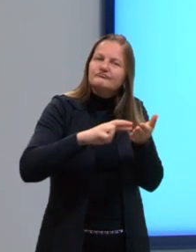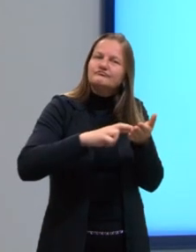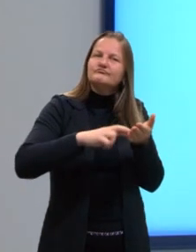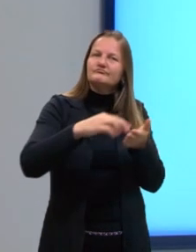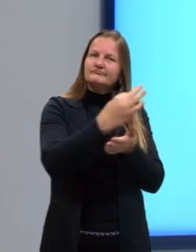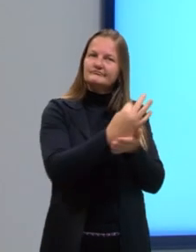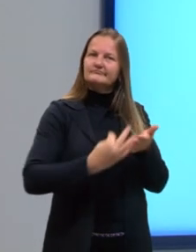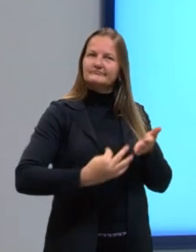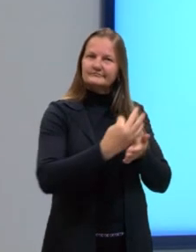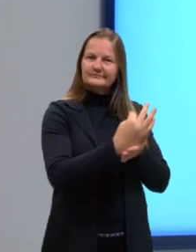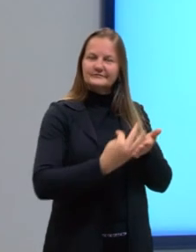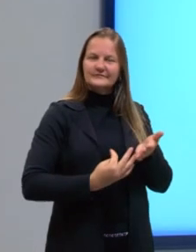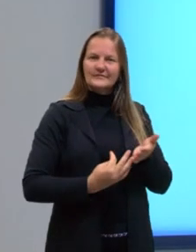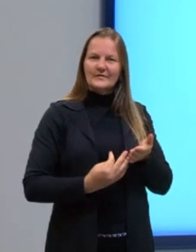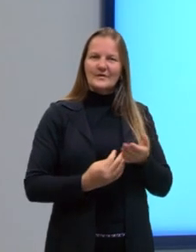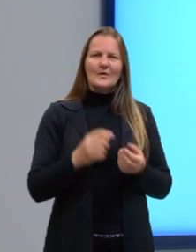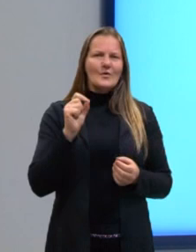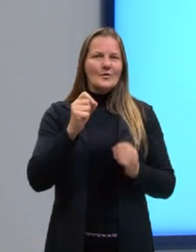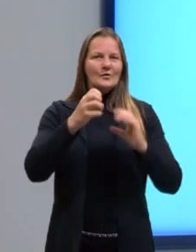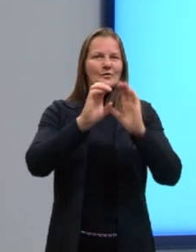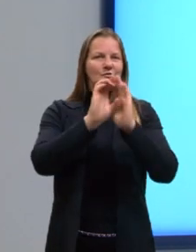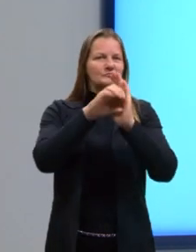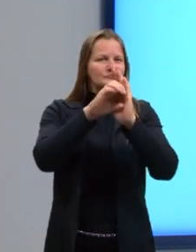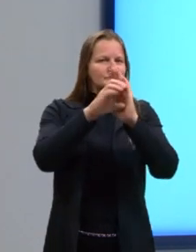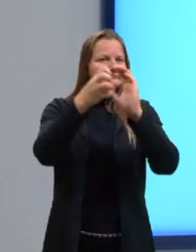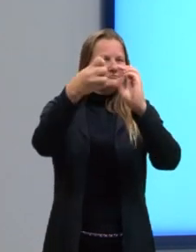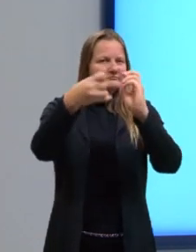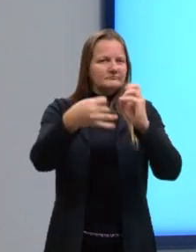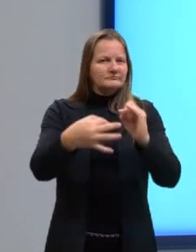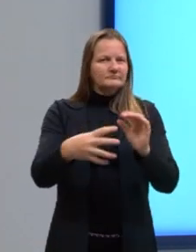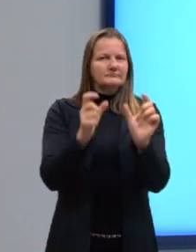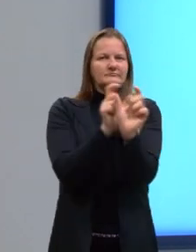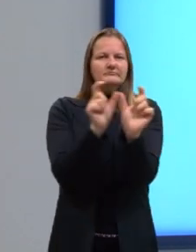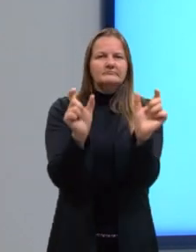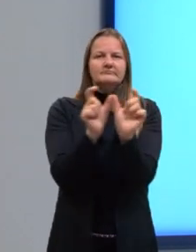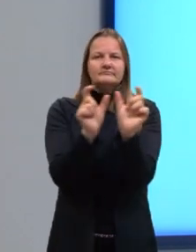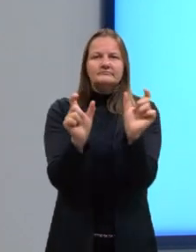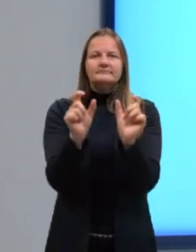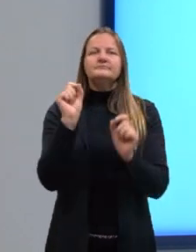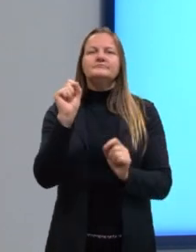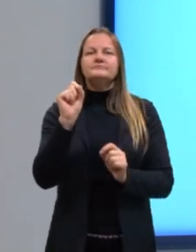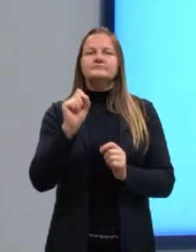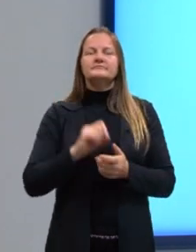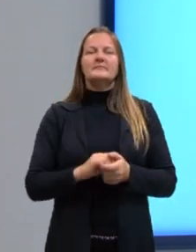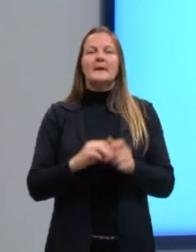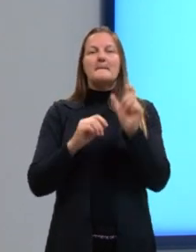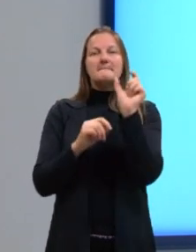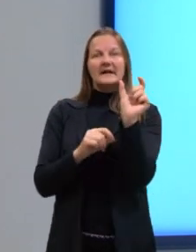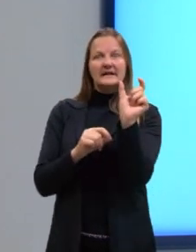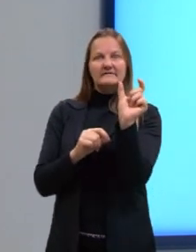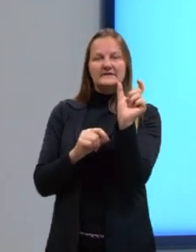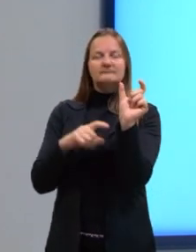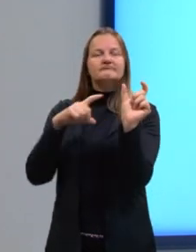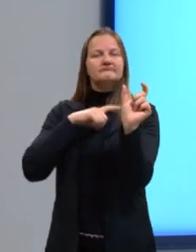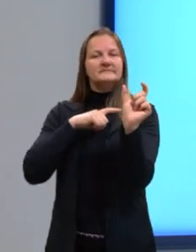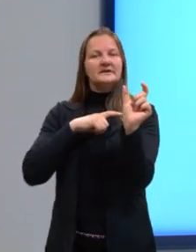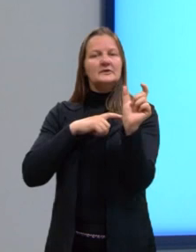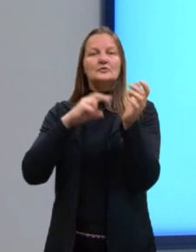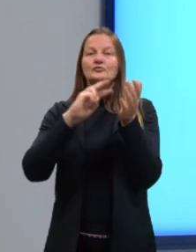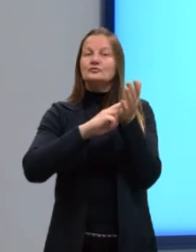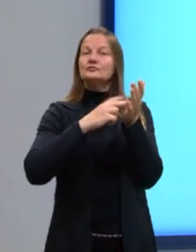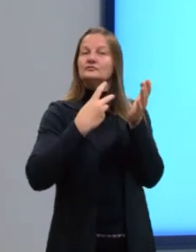Então, uma definição para os sinônimos. Sinônimos são palavras que têm o